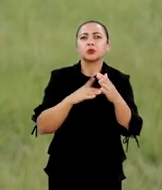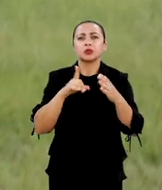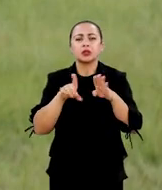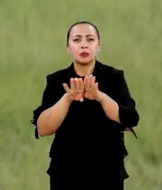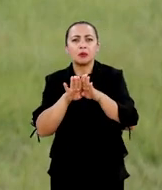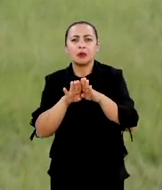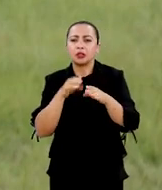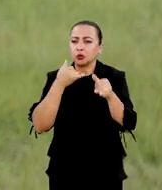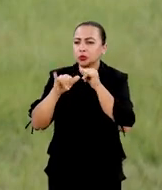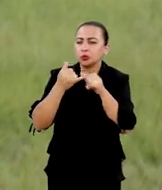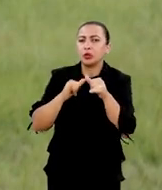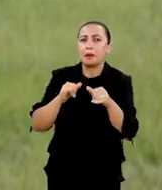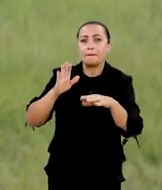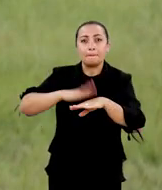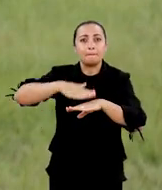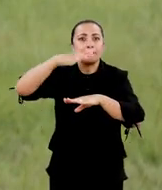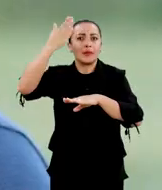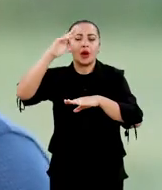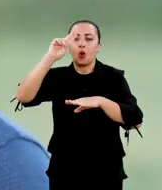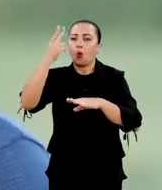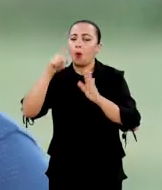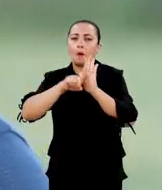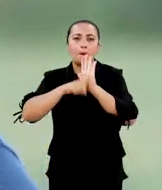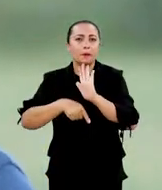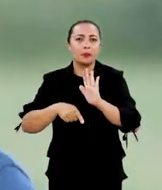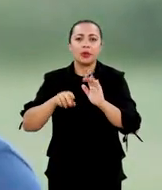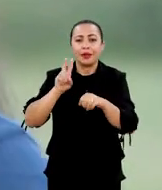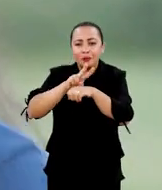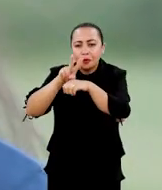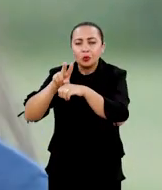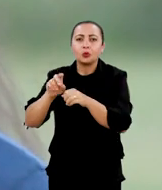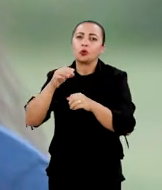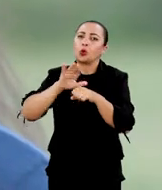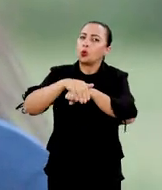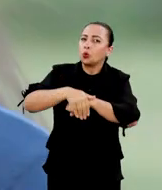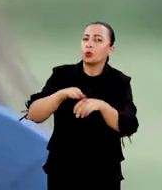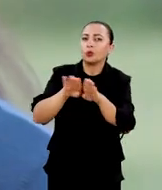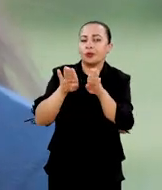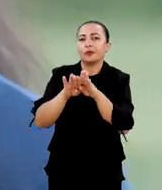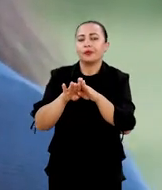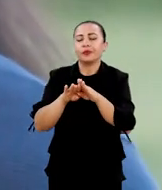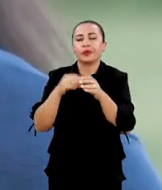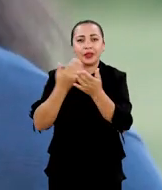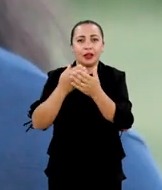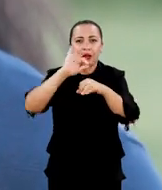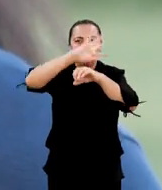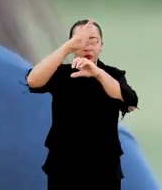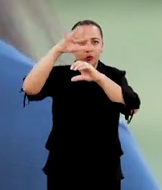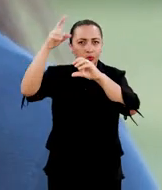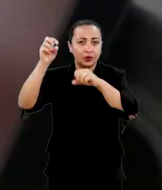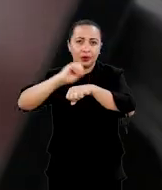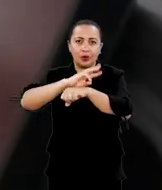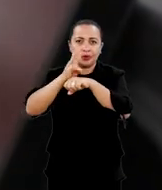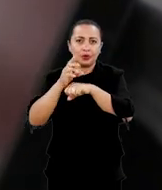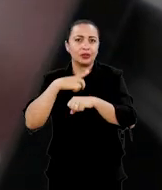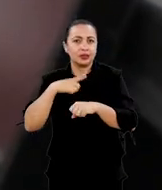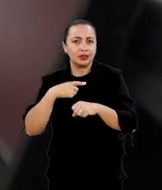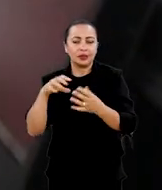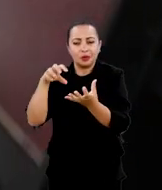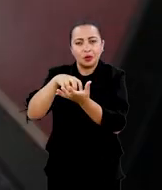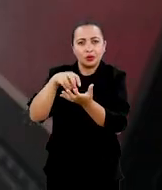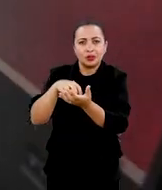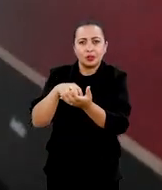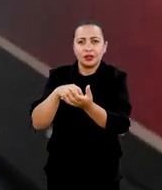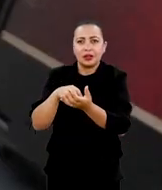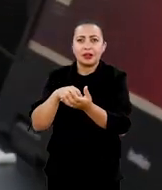de atividade solar máxima, atividade solar mínima, e ao longo de toda a noite, a gente faz esse estudo das estruturas de plasma. Na UEMA,